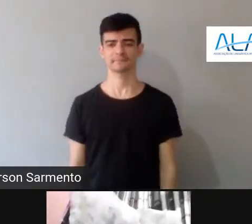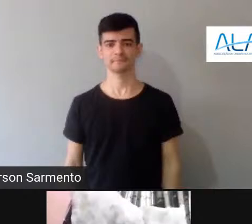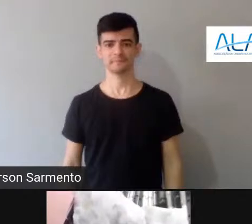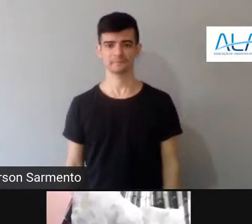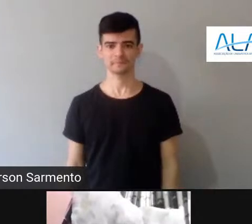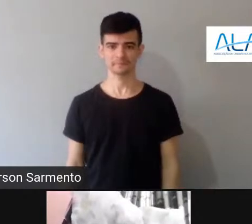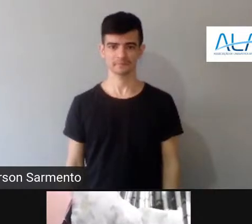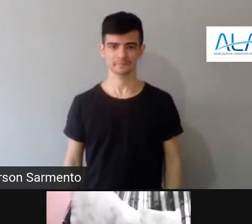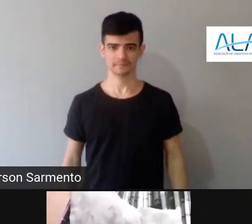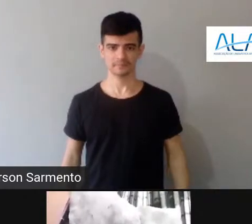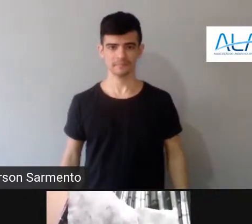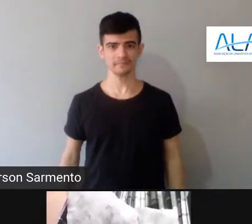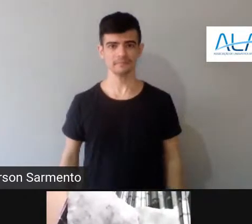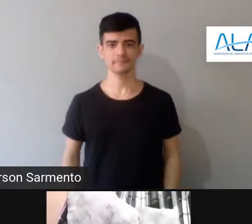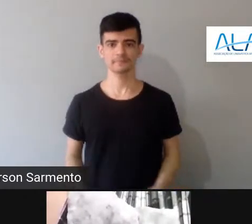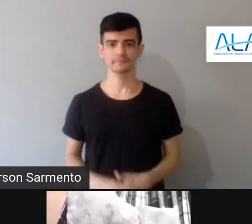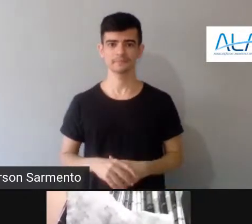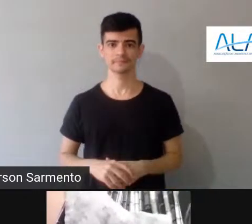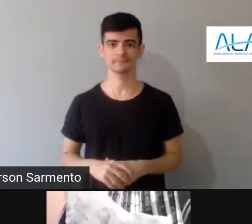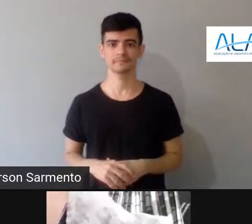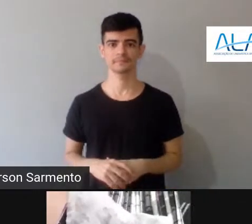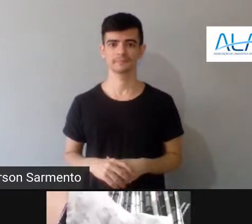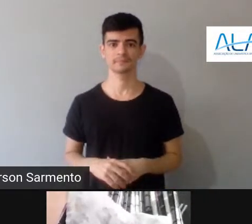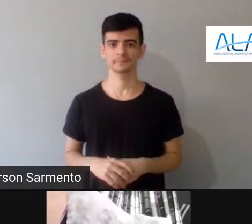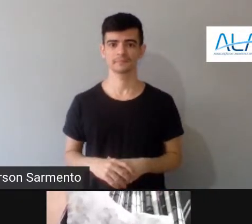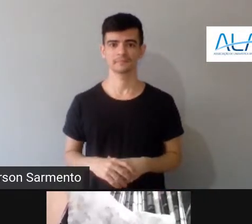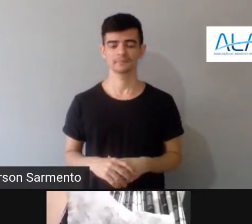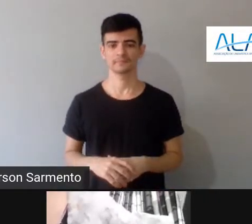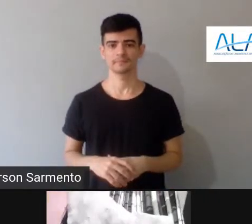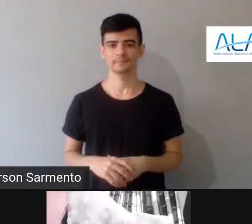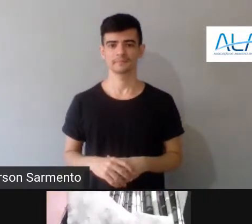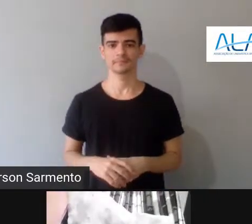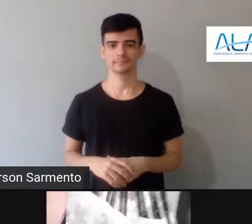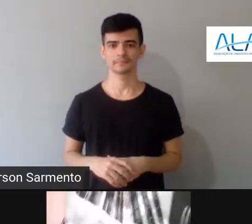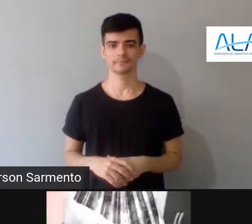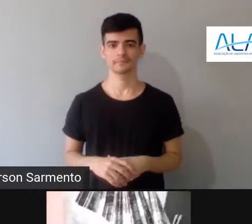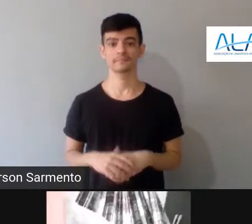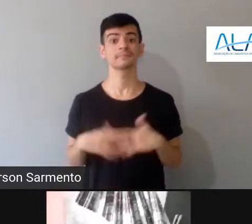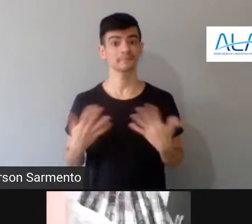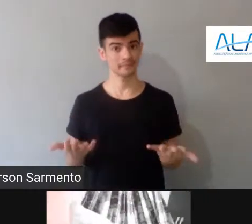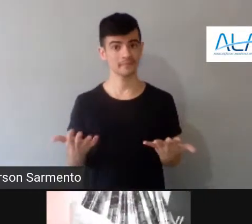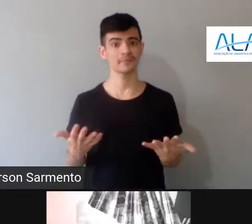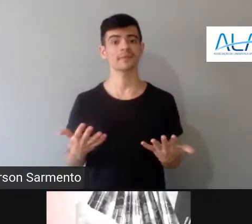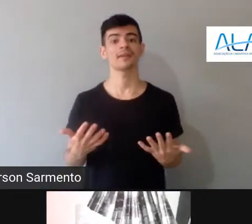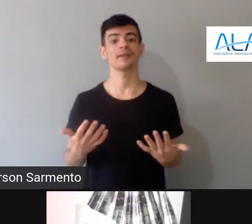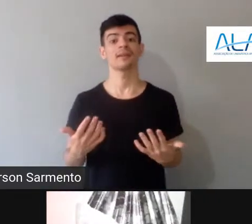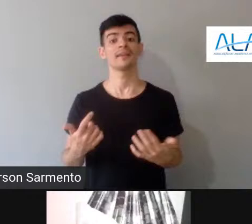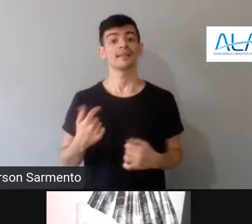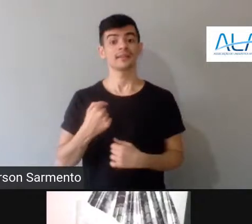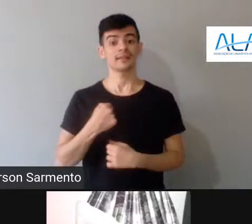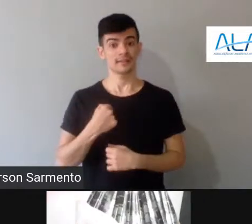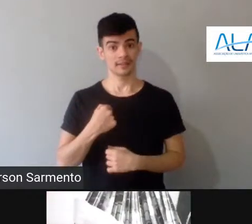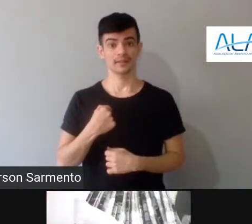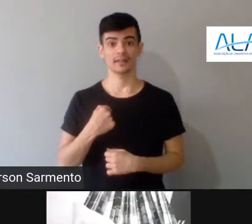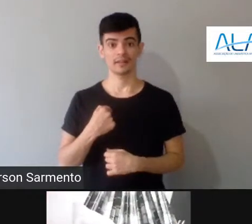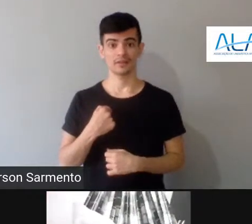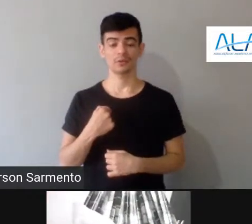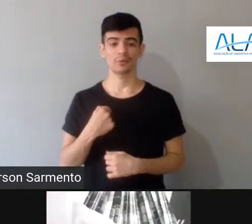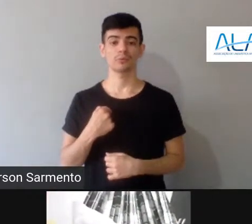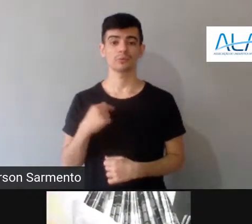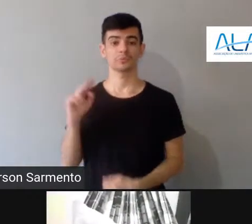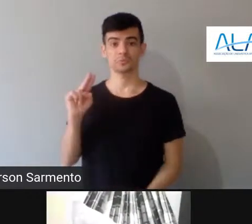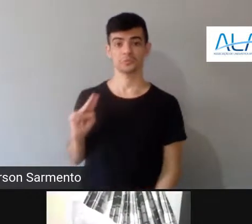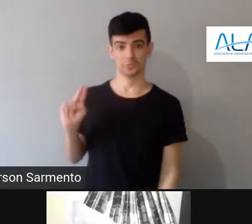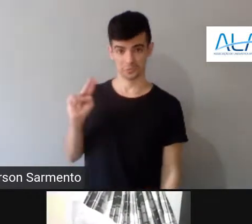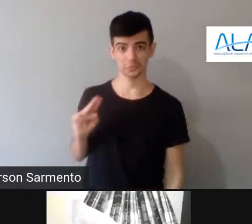Pois é, assim, eu sou um pouco... A minha memória, ela funciona, sei lá como, né? Mas